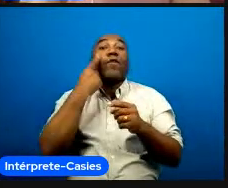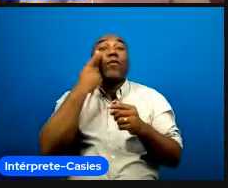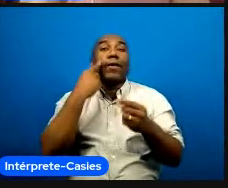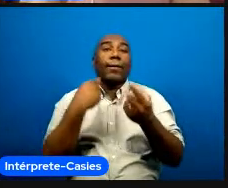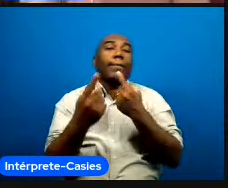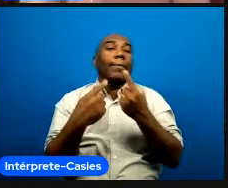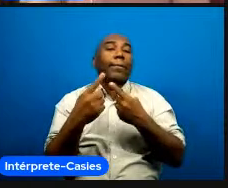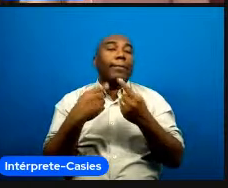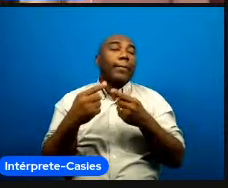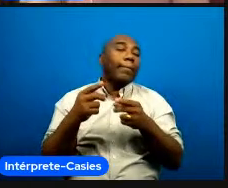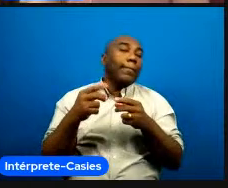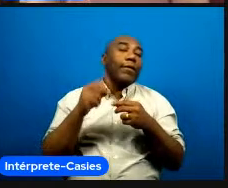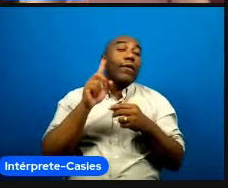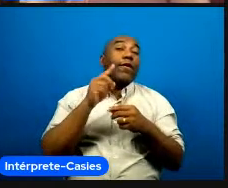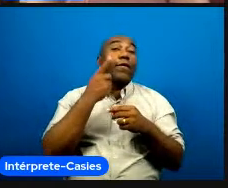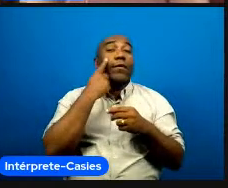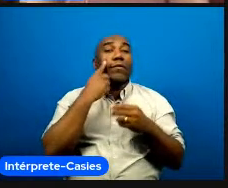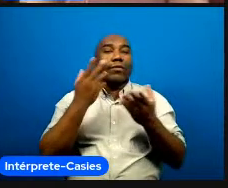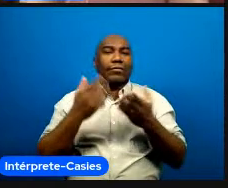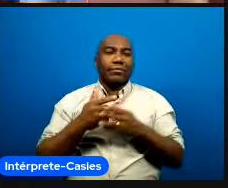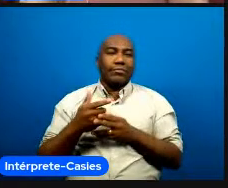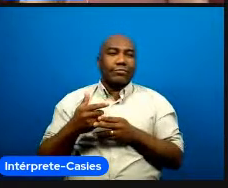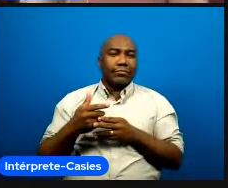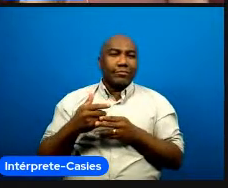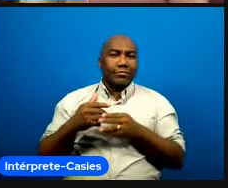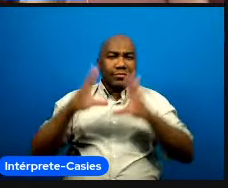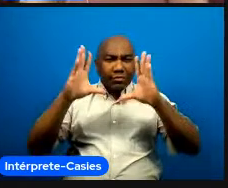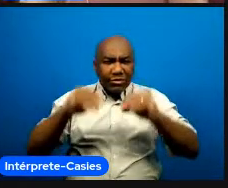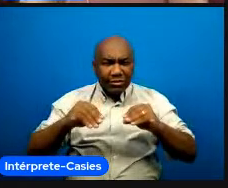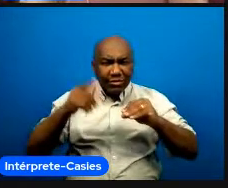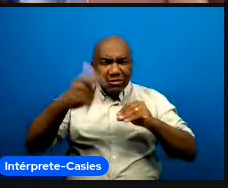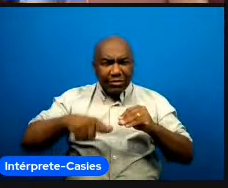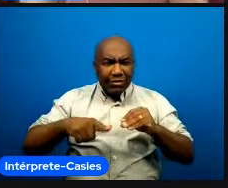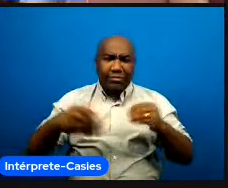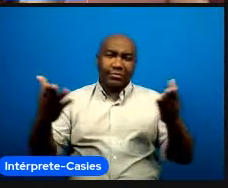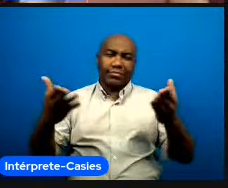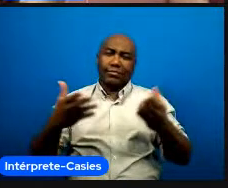eita fechou de novo a votação tá de brincadeira